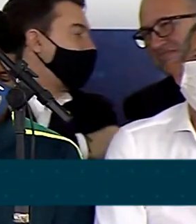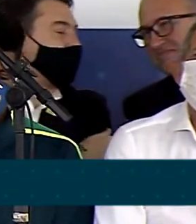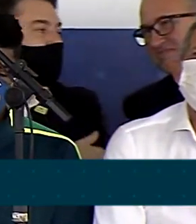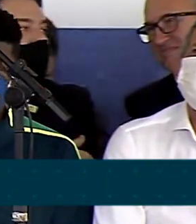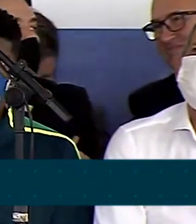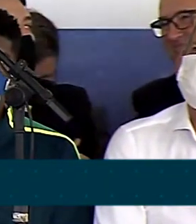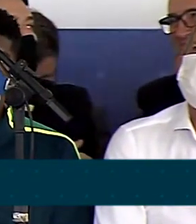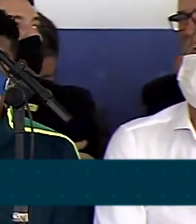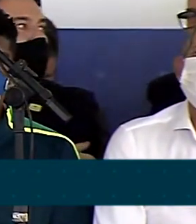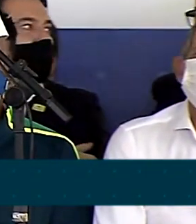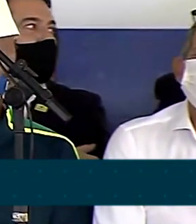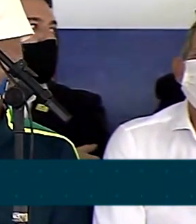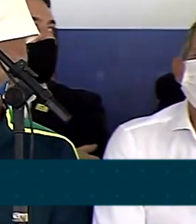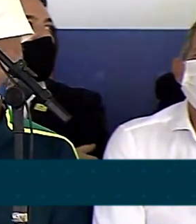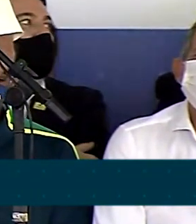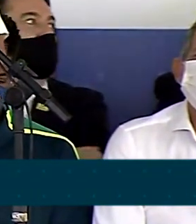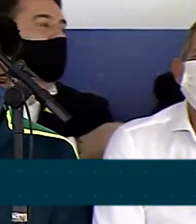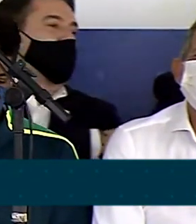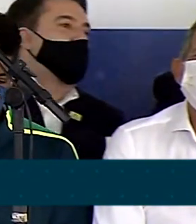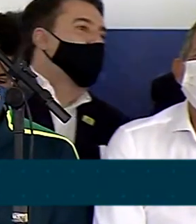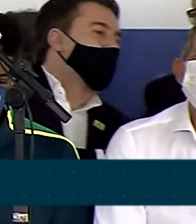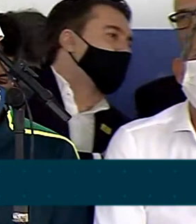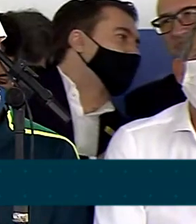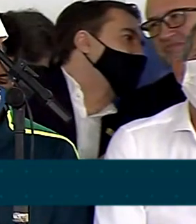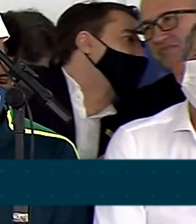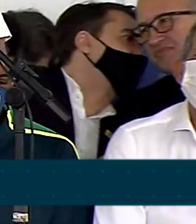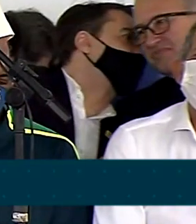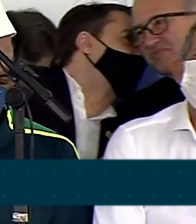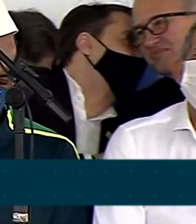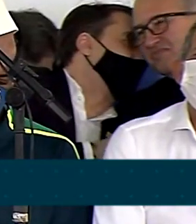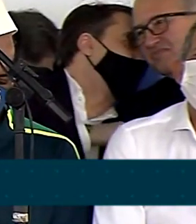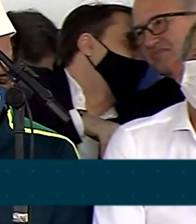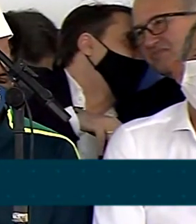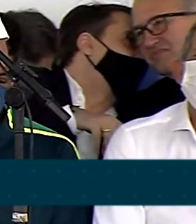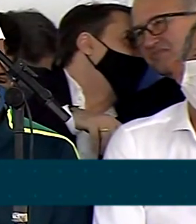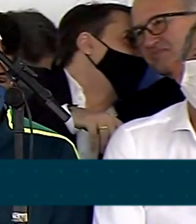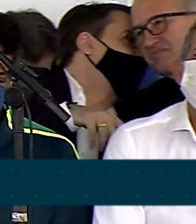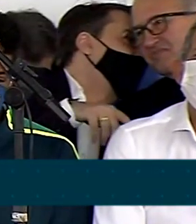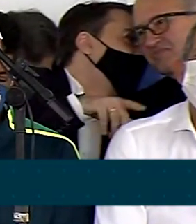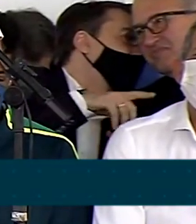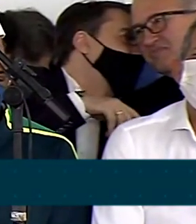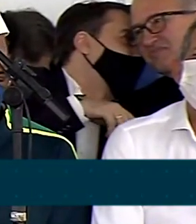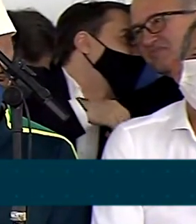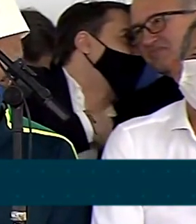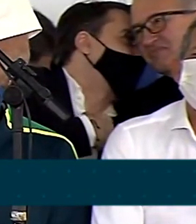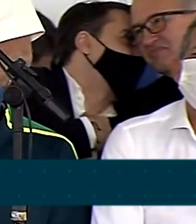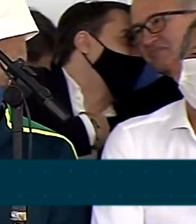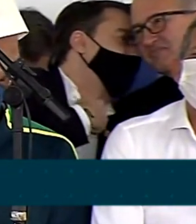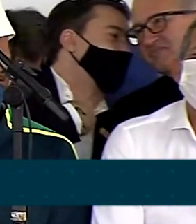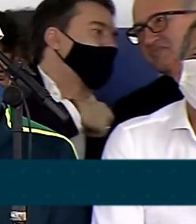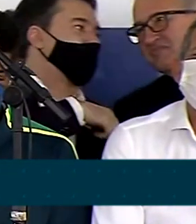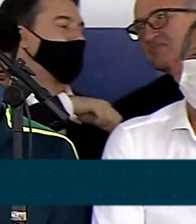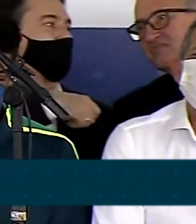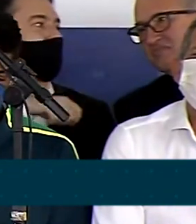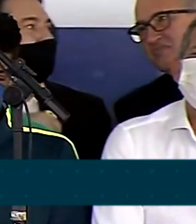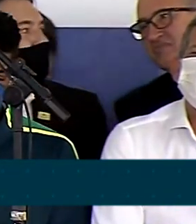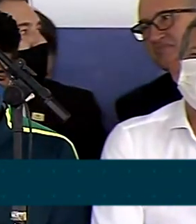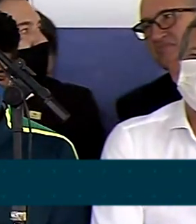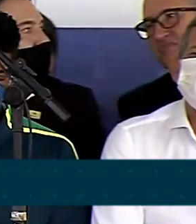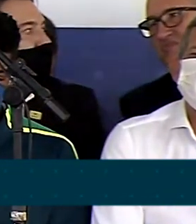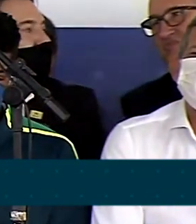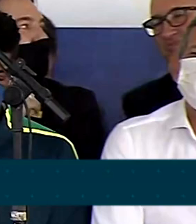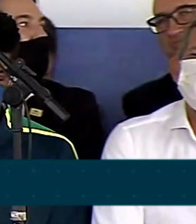Talvez em março, abril agora, venhamos a concluir a extensão da pista do aeroporto de Foz do Iguaçu,